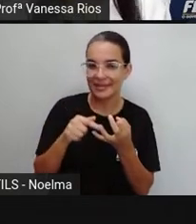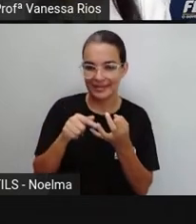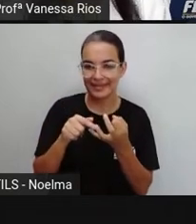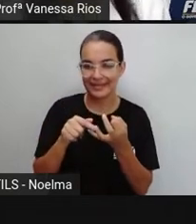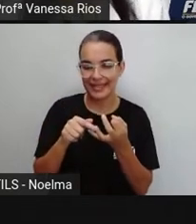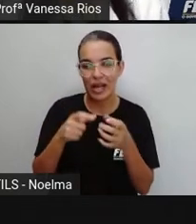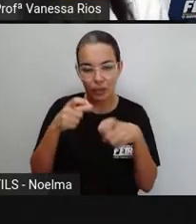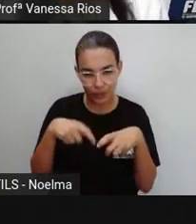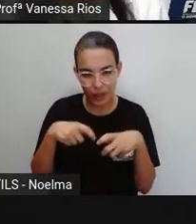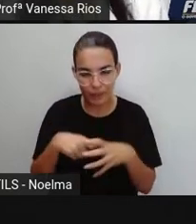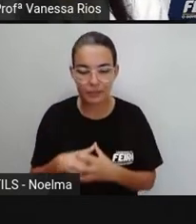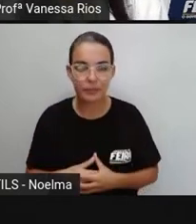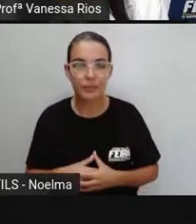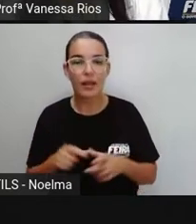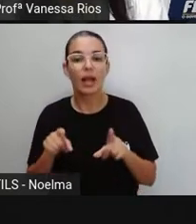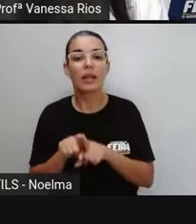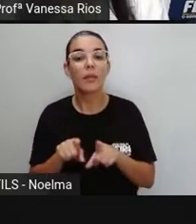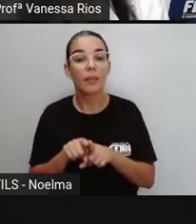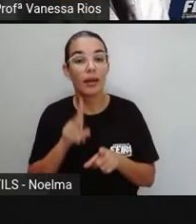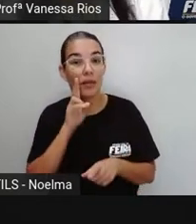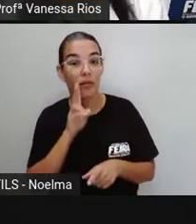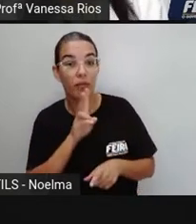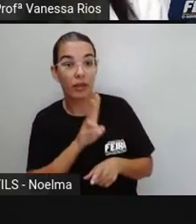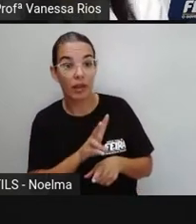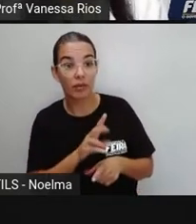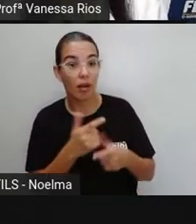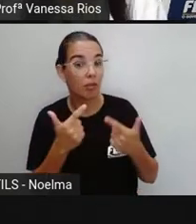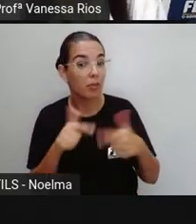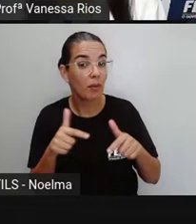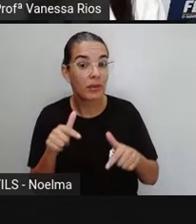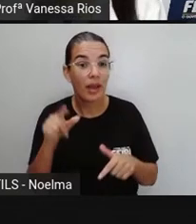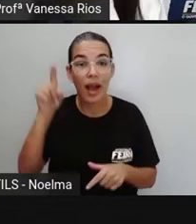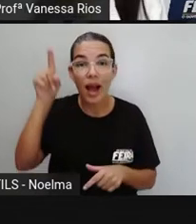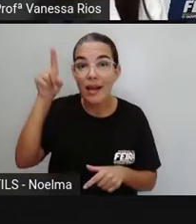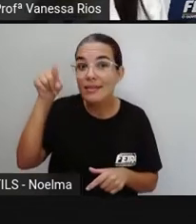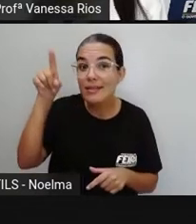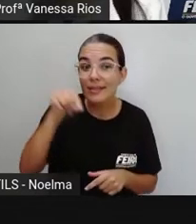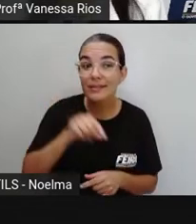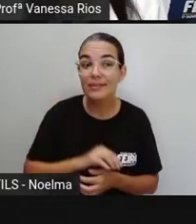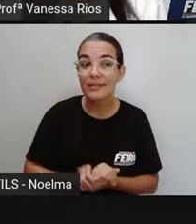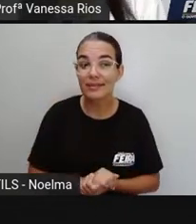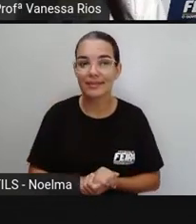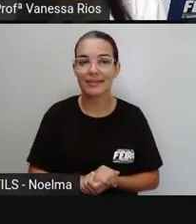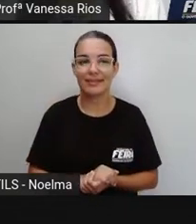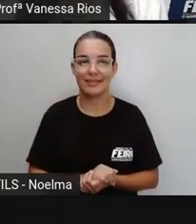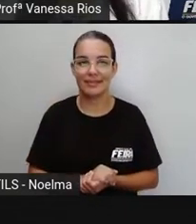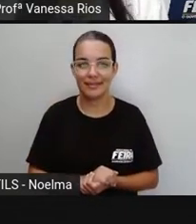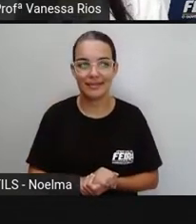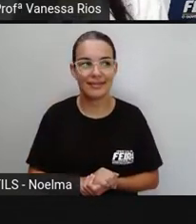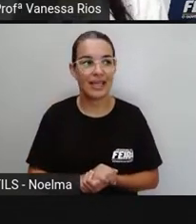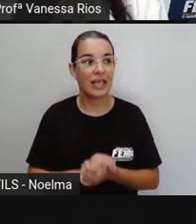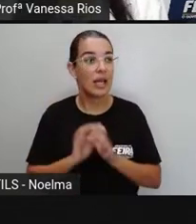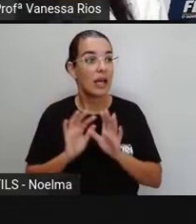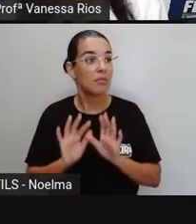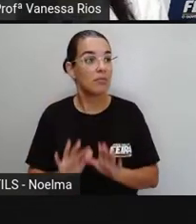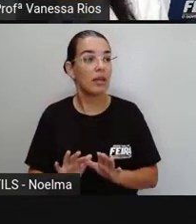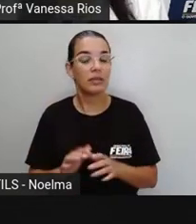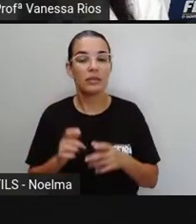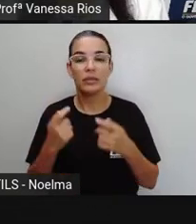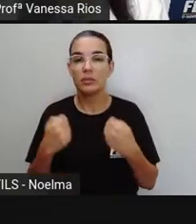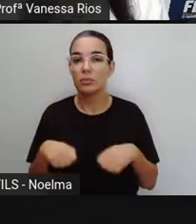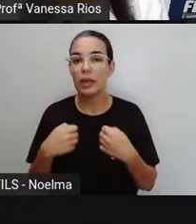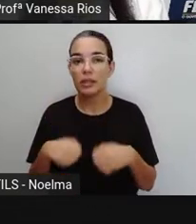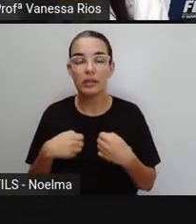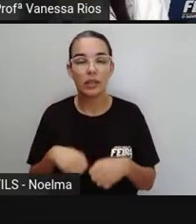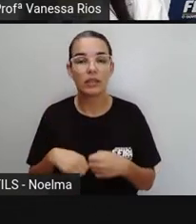E observaram aí também, não é? Que ela não recebe acento. Ou seja, é